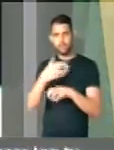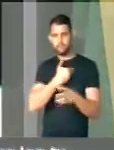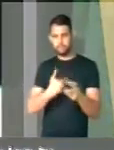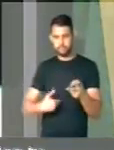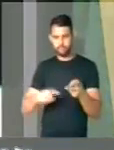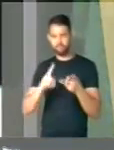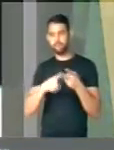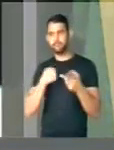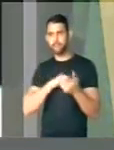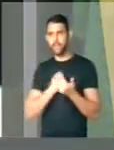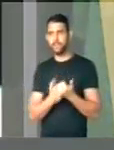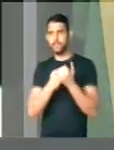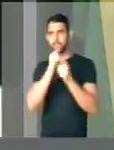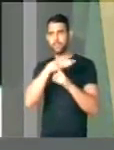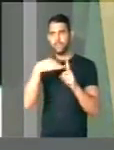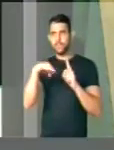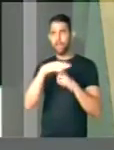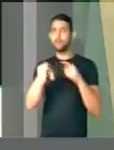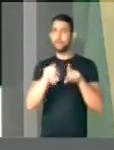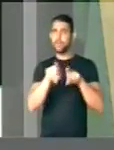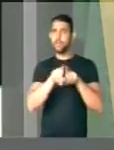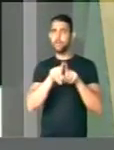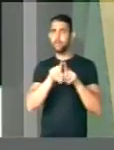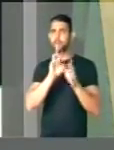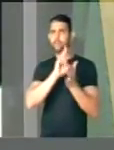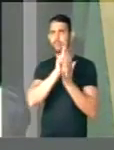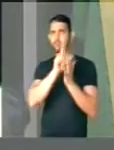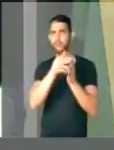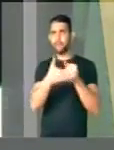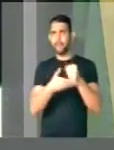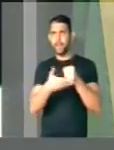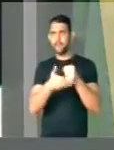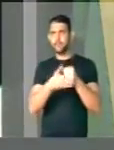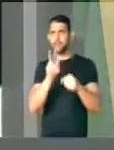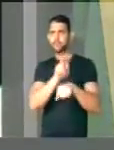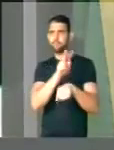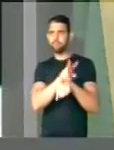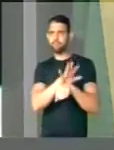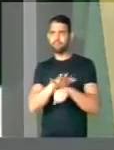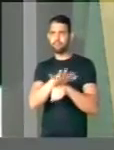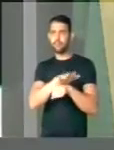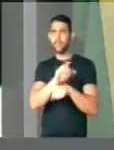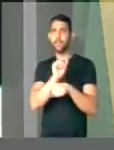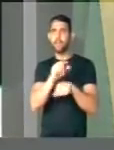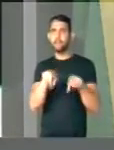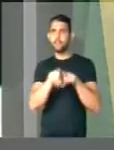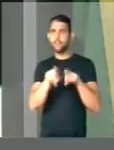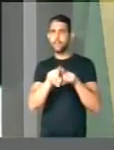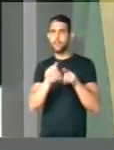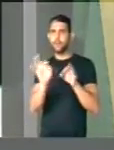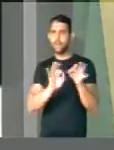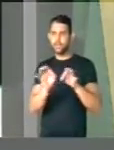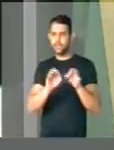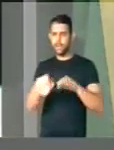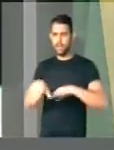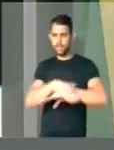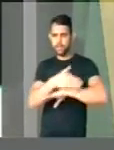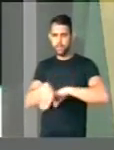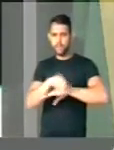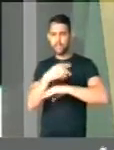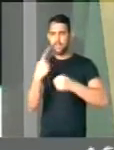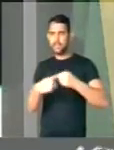a nossa assistência social e as tarefas comezinhas básicas da zeladoria, que é tampar os buracos da cidade,